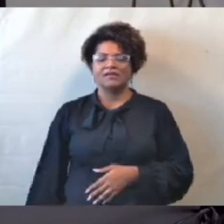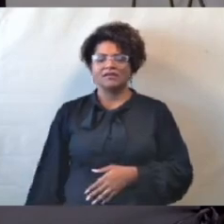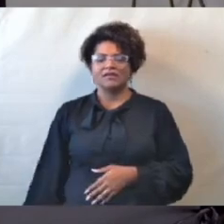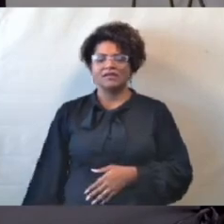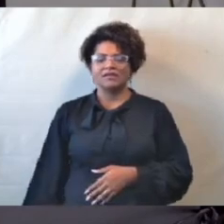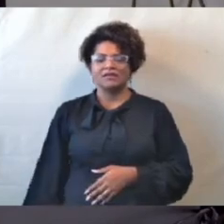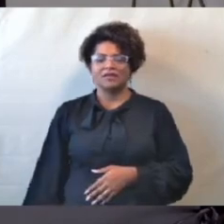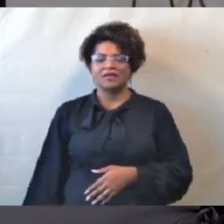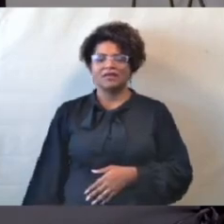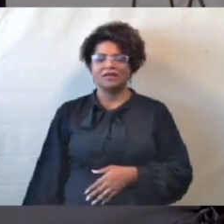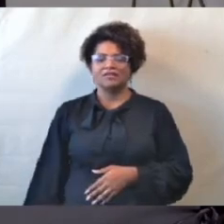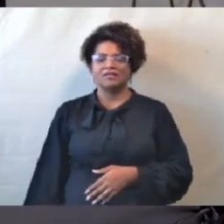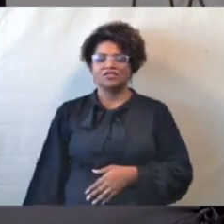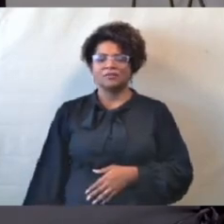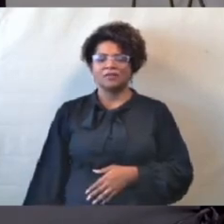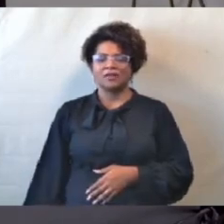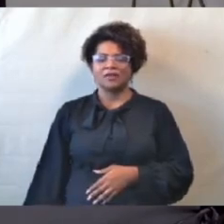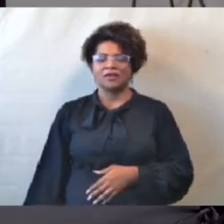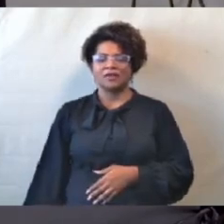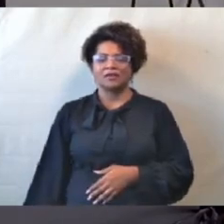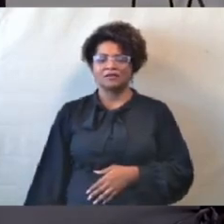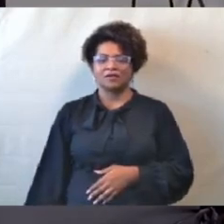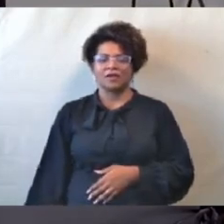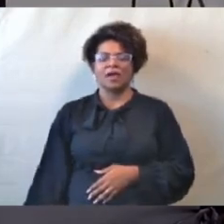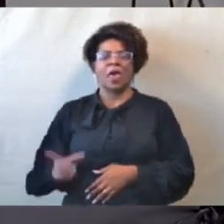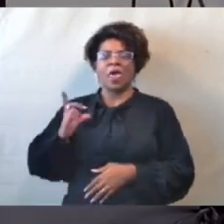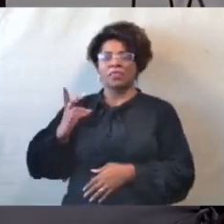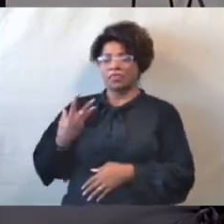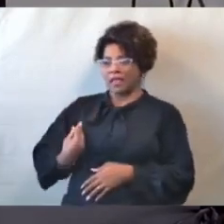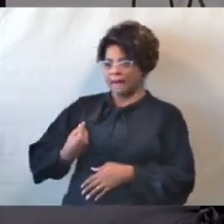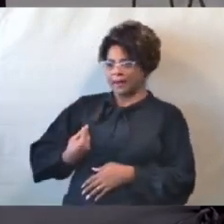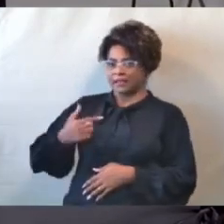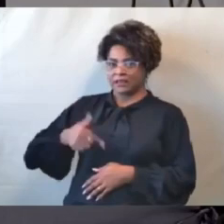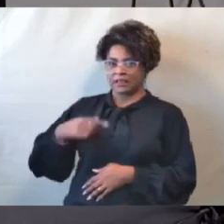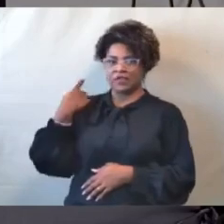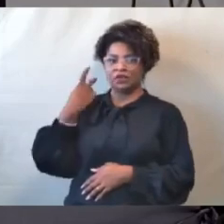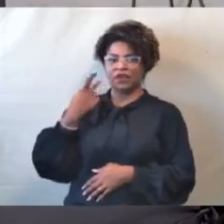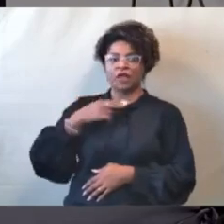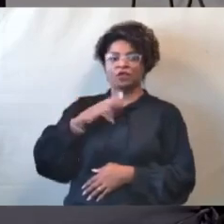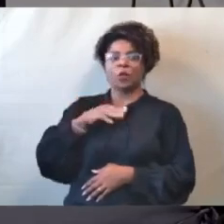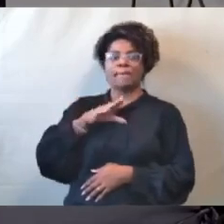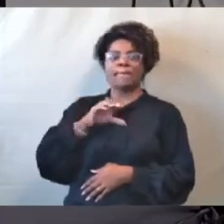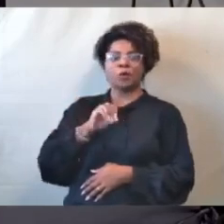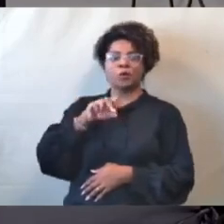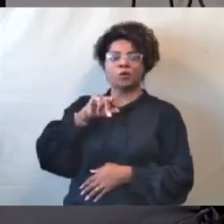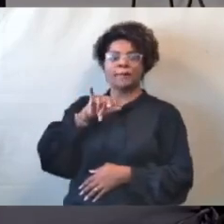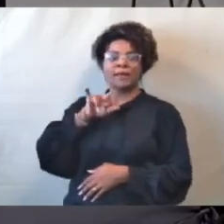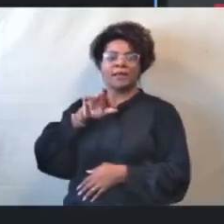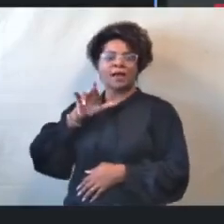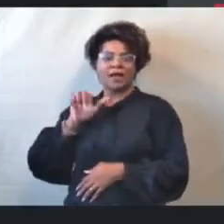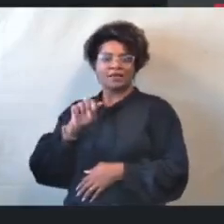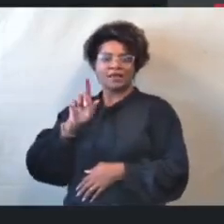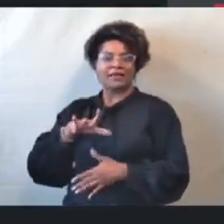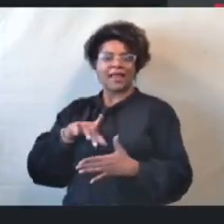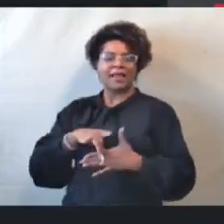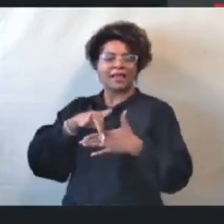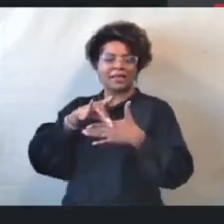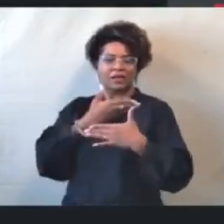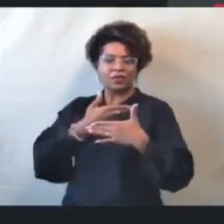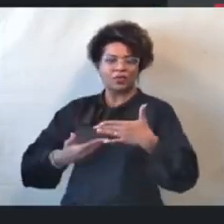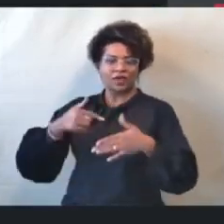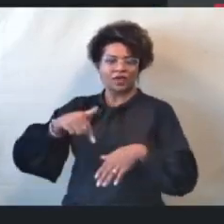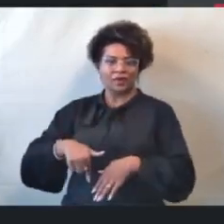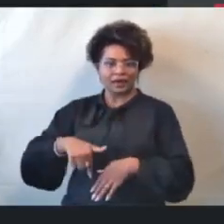Nós registramos aqui a presença do vereador Bruno Miranda, líder do governo nessa casa. Bem-vindo, vereador. Bom dia, presidente. Doutor Fernando,